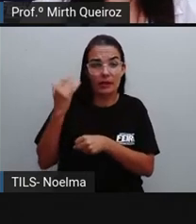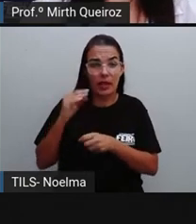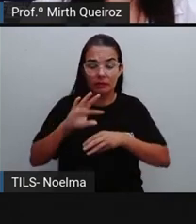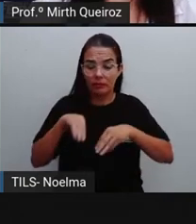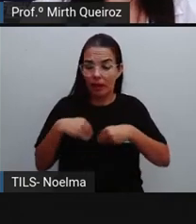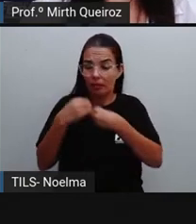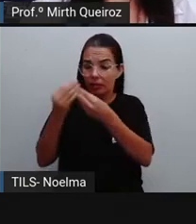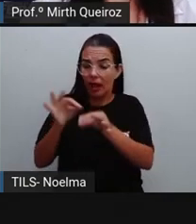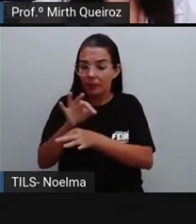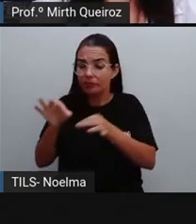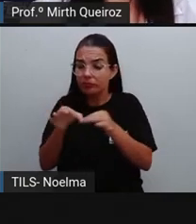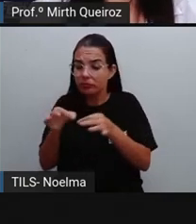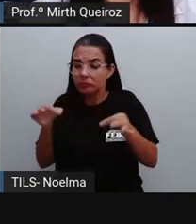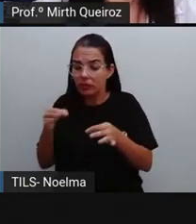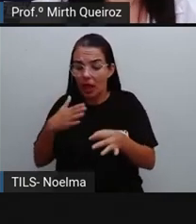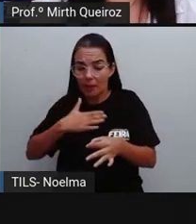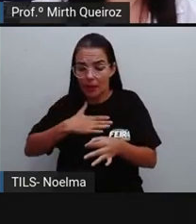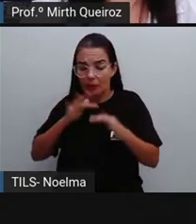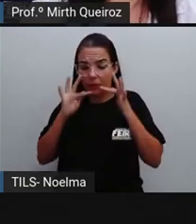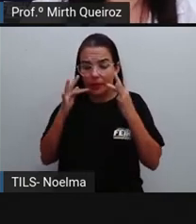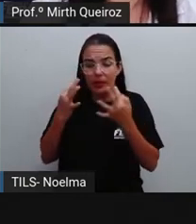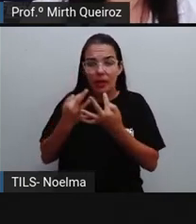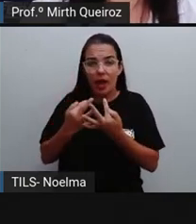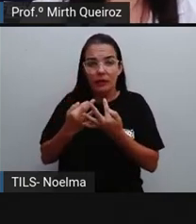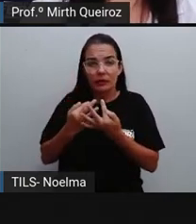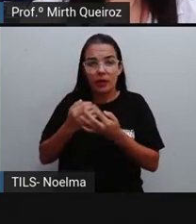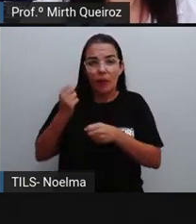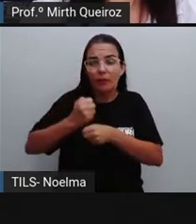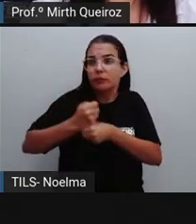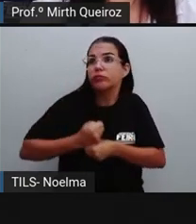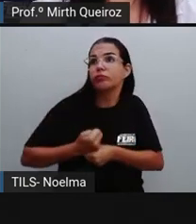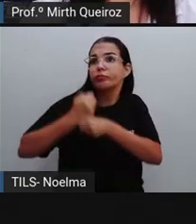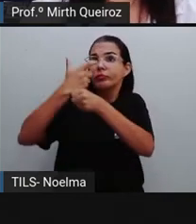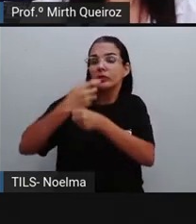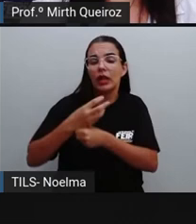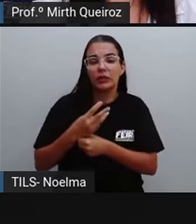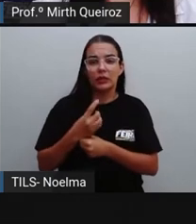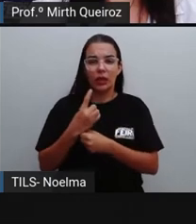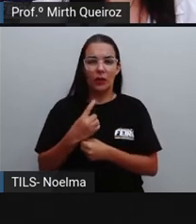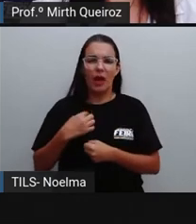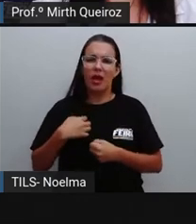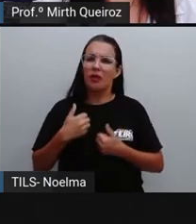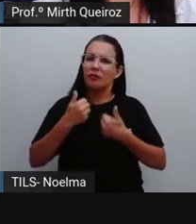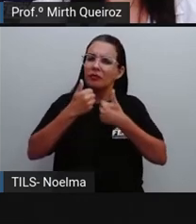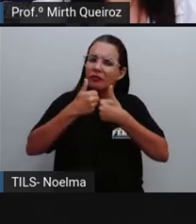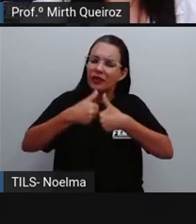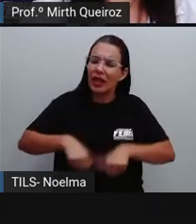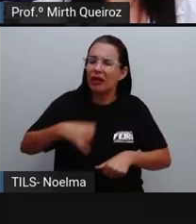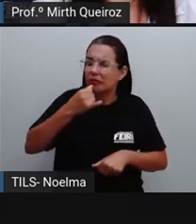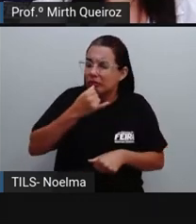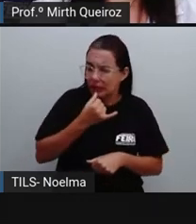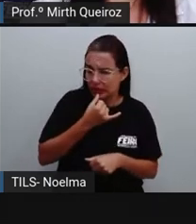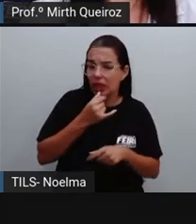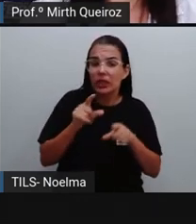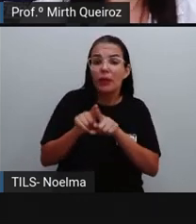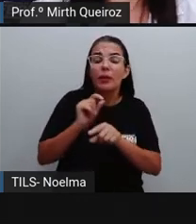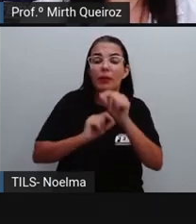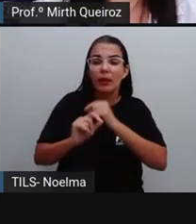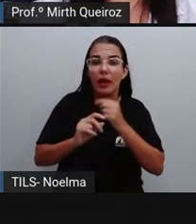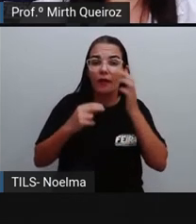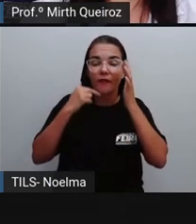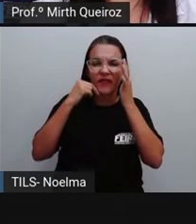familiares no ano novo e tive uma grande desilusão. Fora a vergonha que tive que passar.